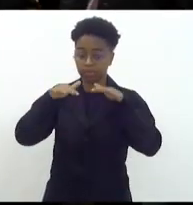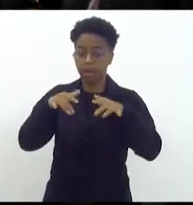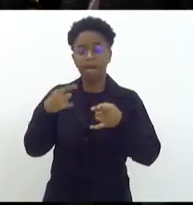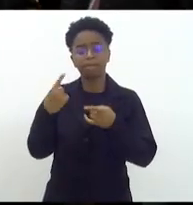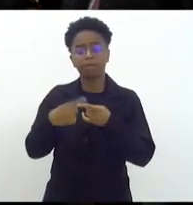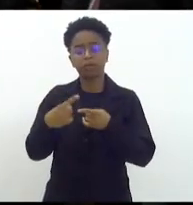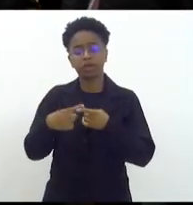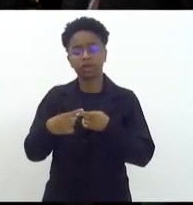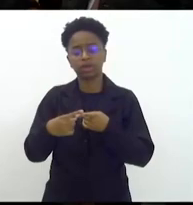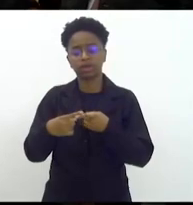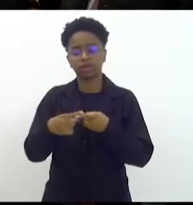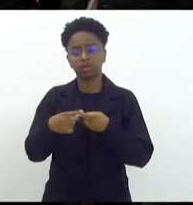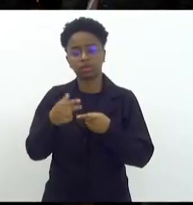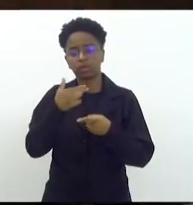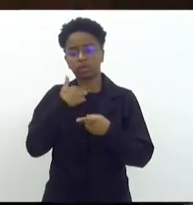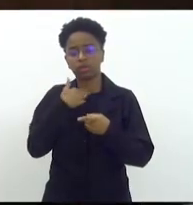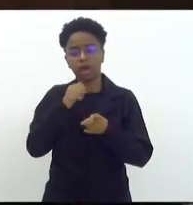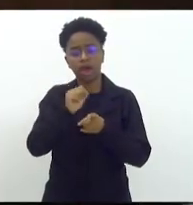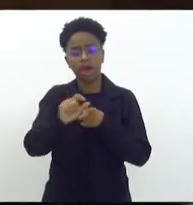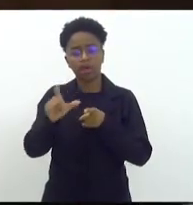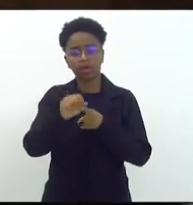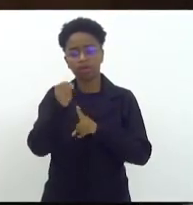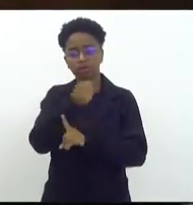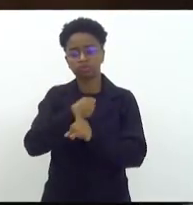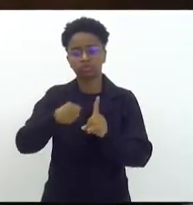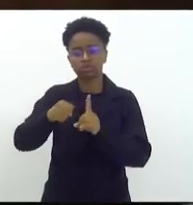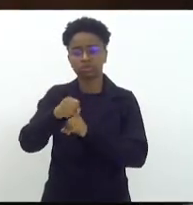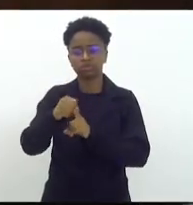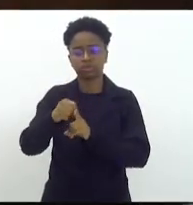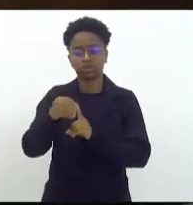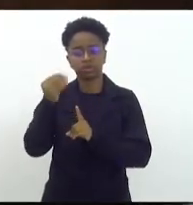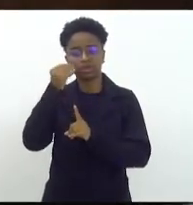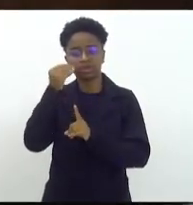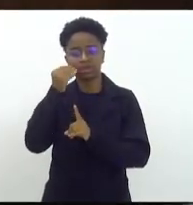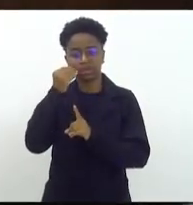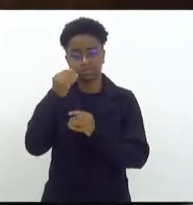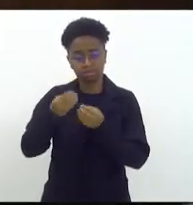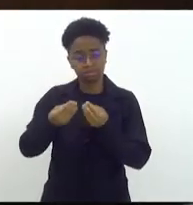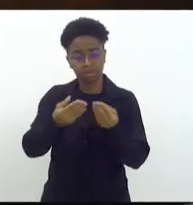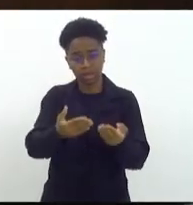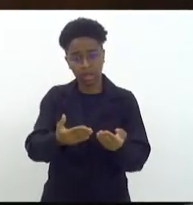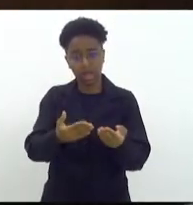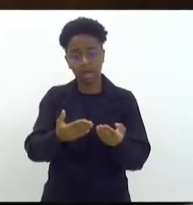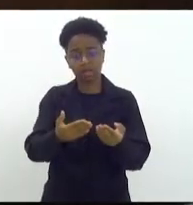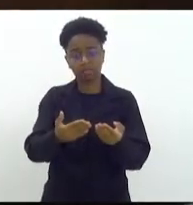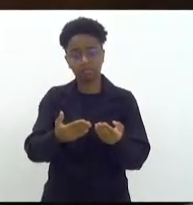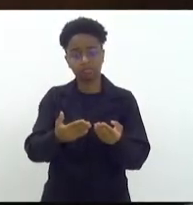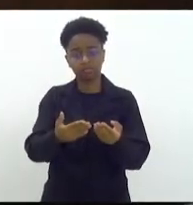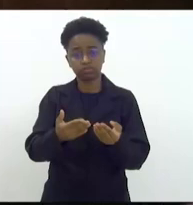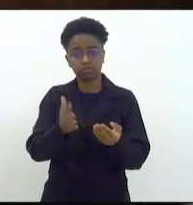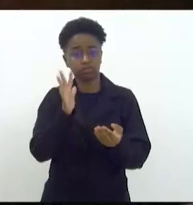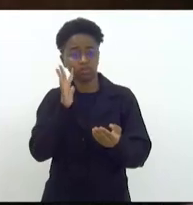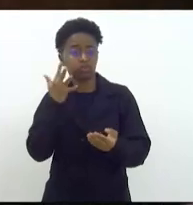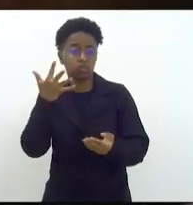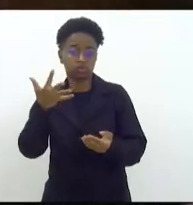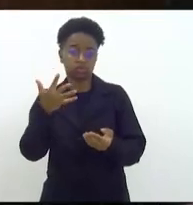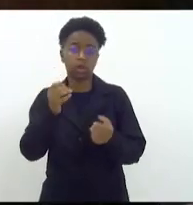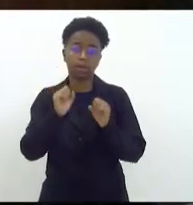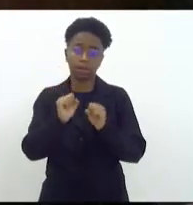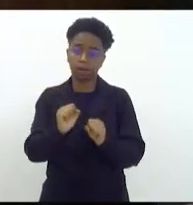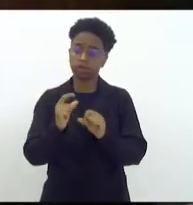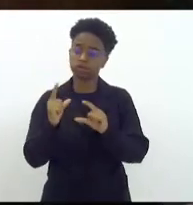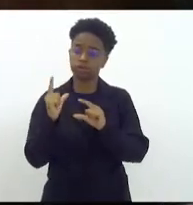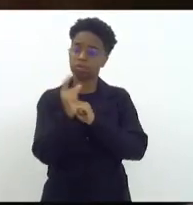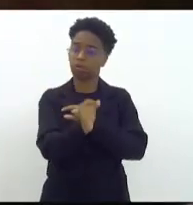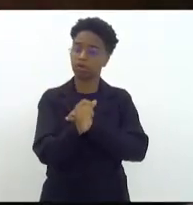por que não ter o aluguel social para garantir a saída daquele fenômeno